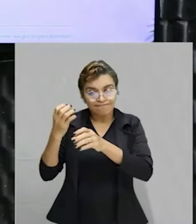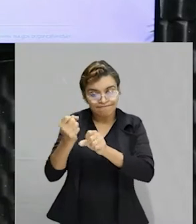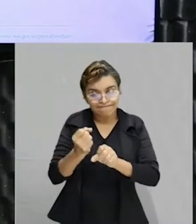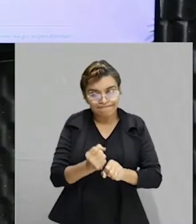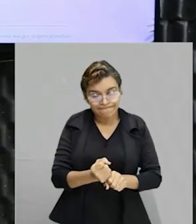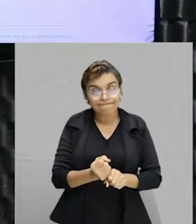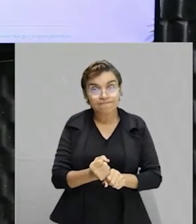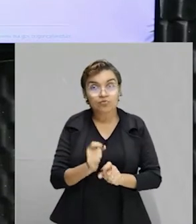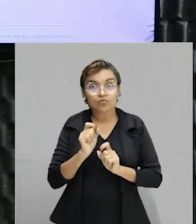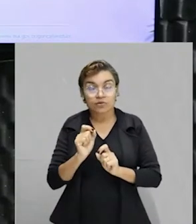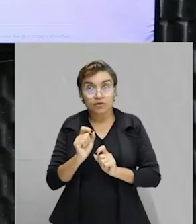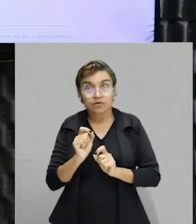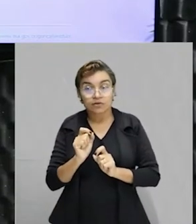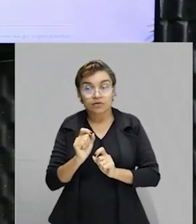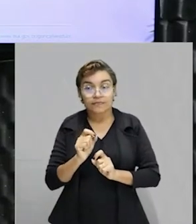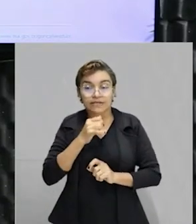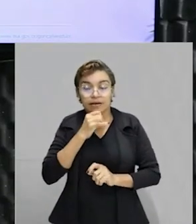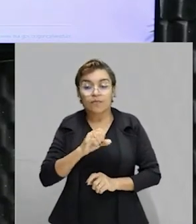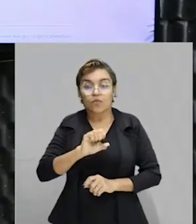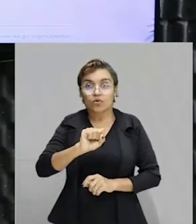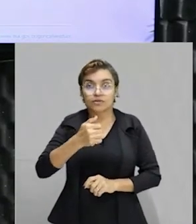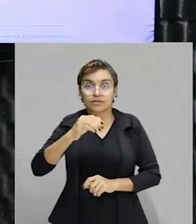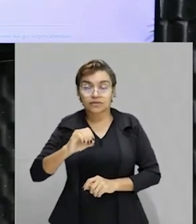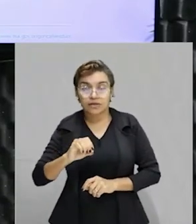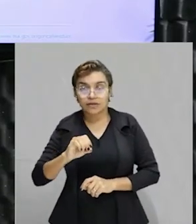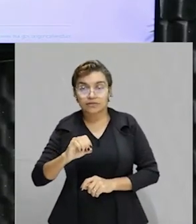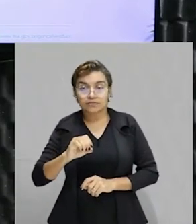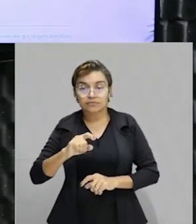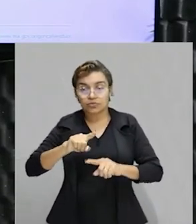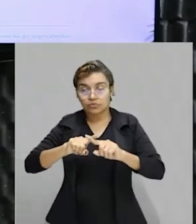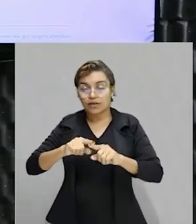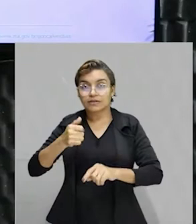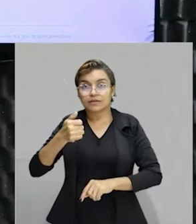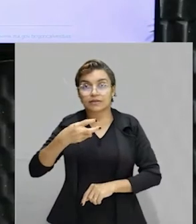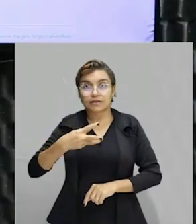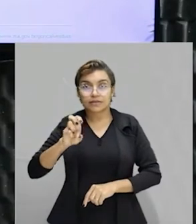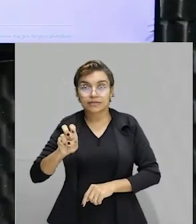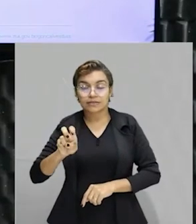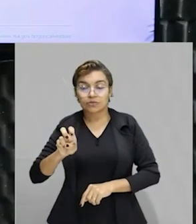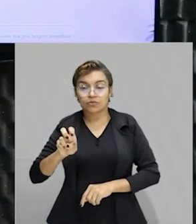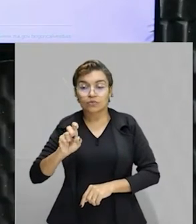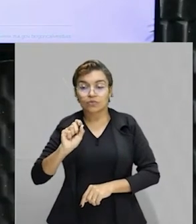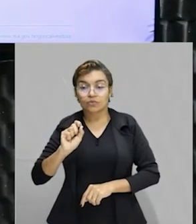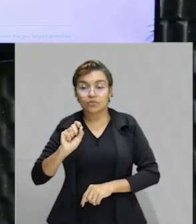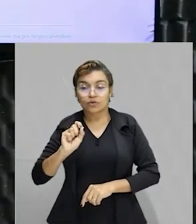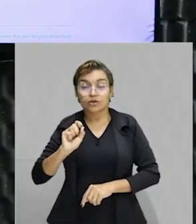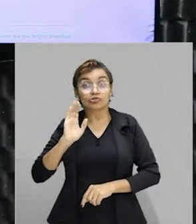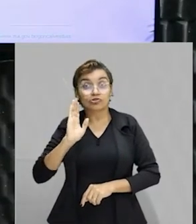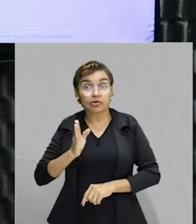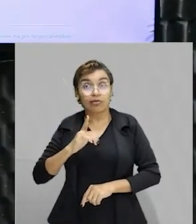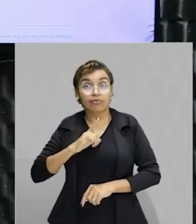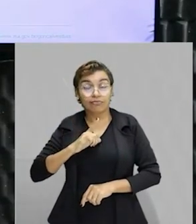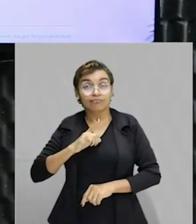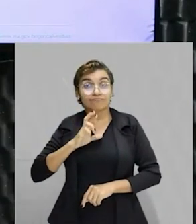essa multiplicação aqui, oitocentos e dez por cento e trinta e cinco, já chegamos na nossa